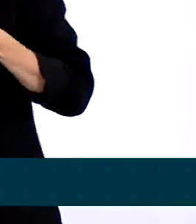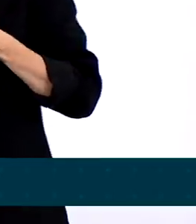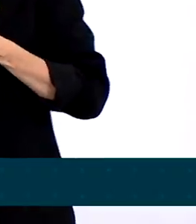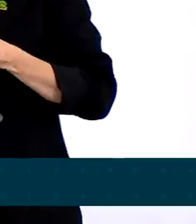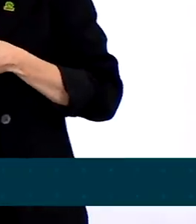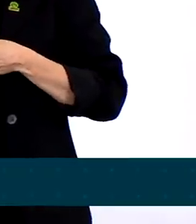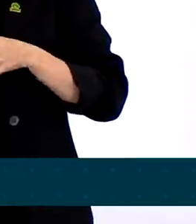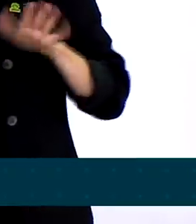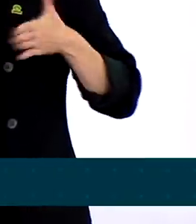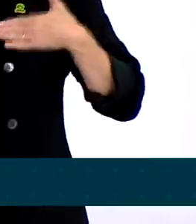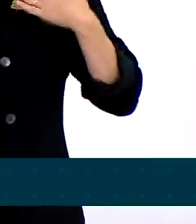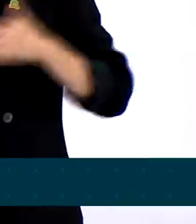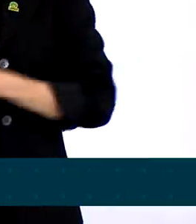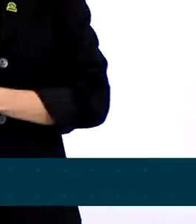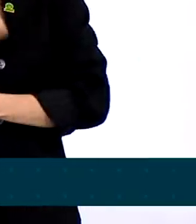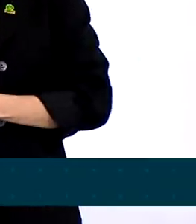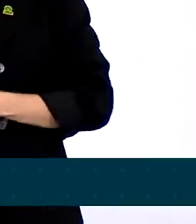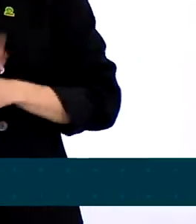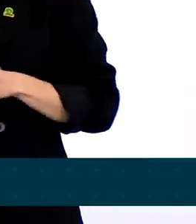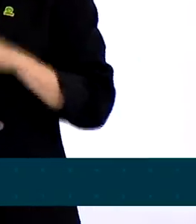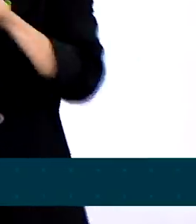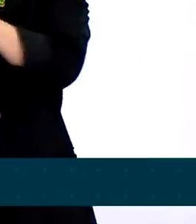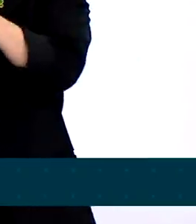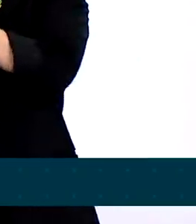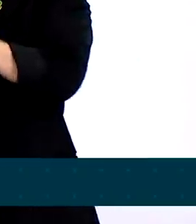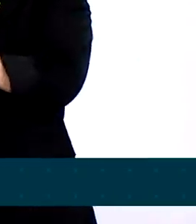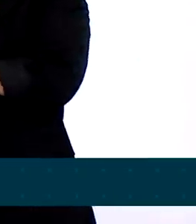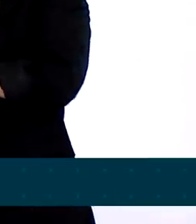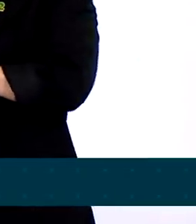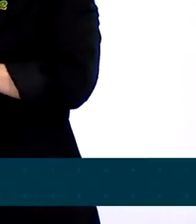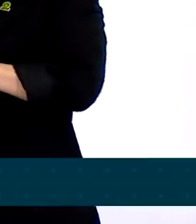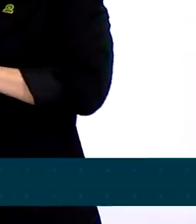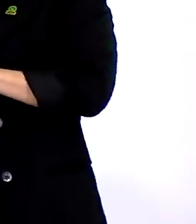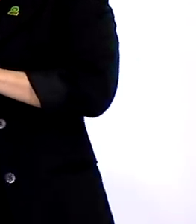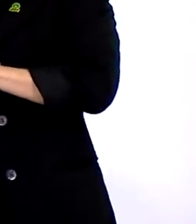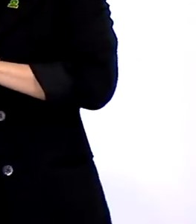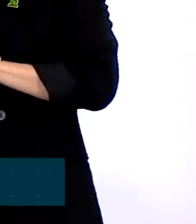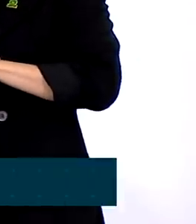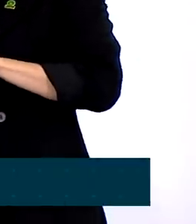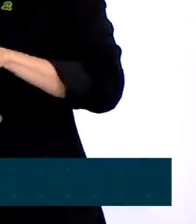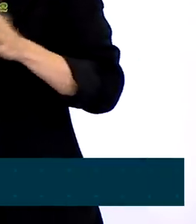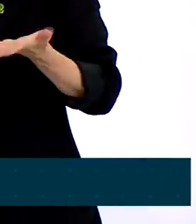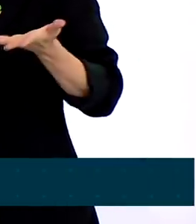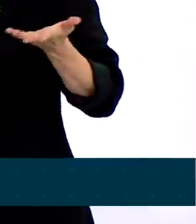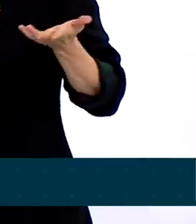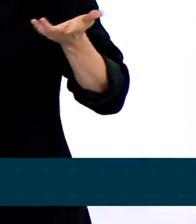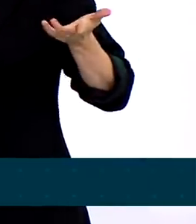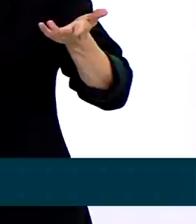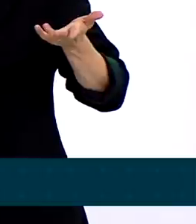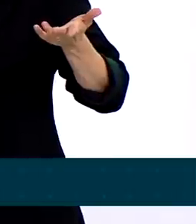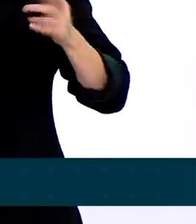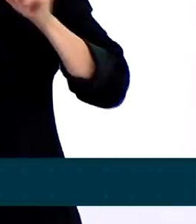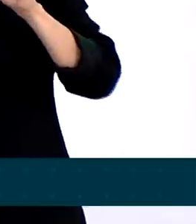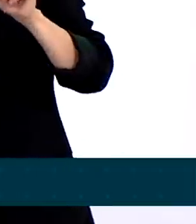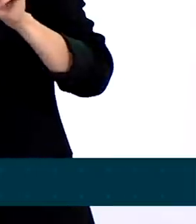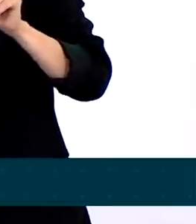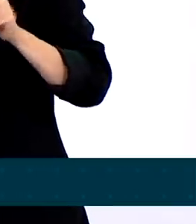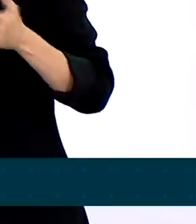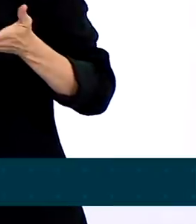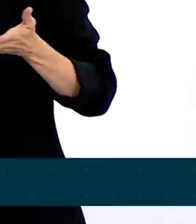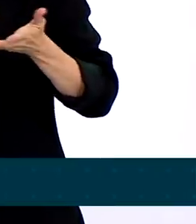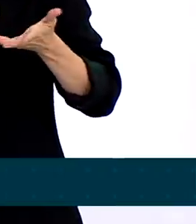do que o esperado. Consumo de energia elétrica bombando, consumo de eletricidade bombando,